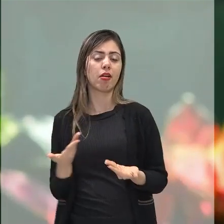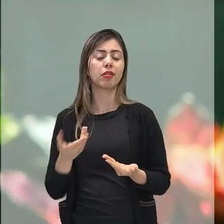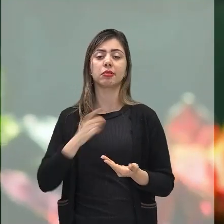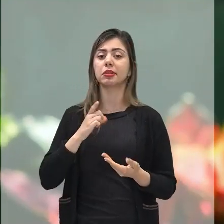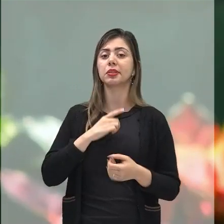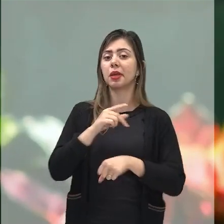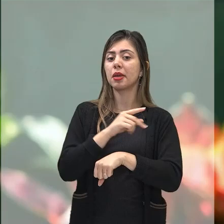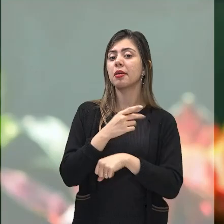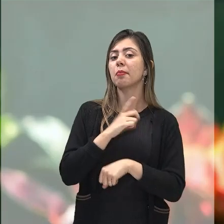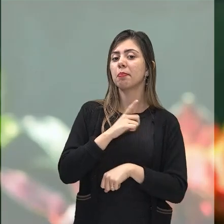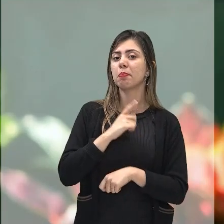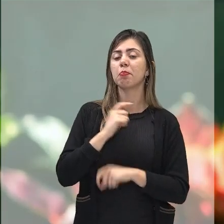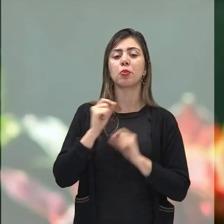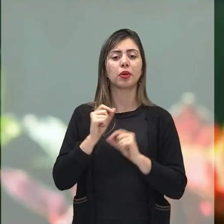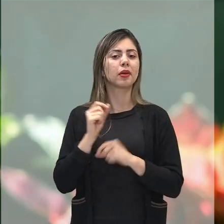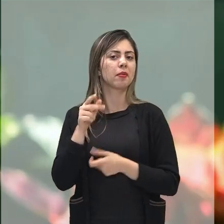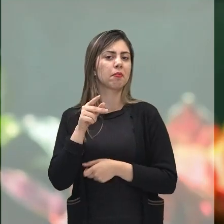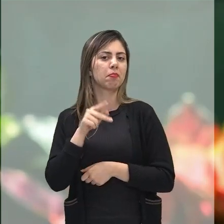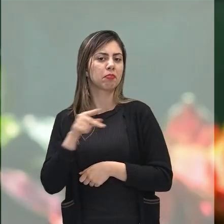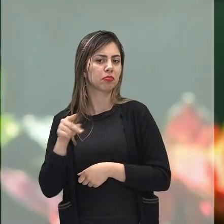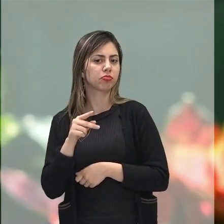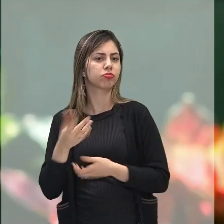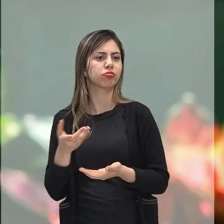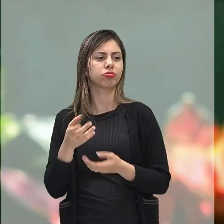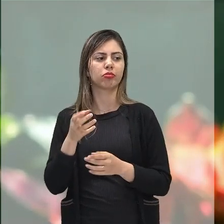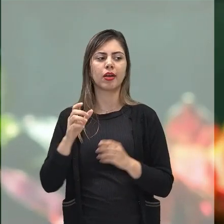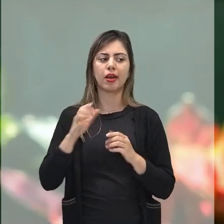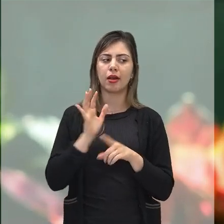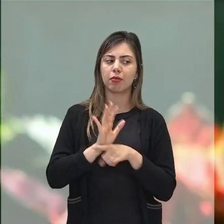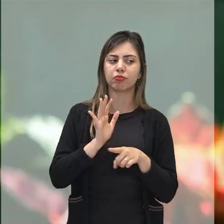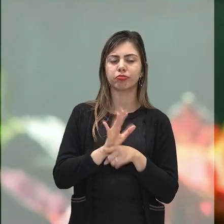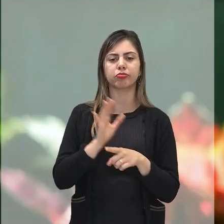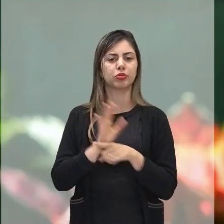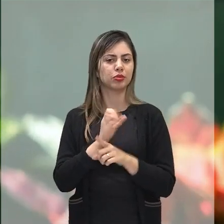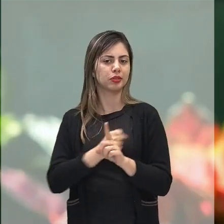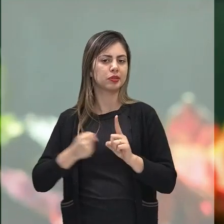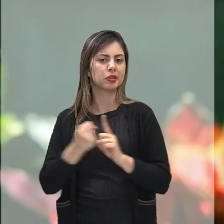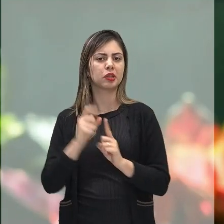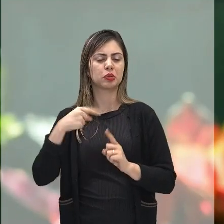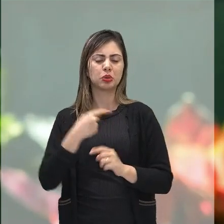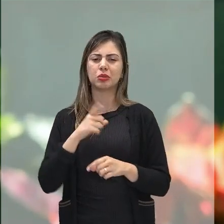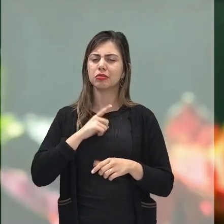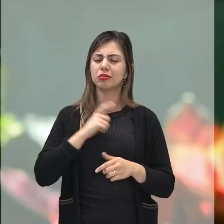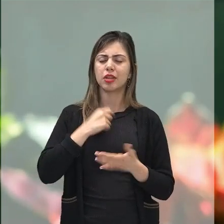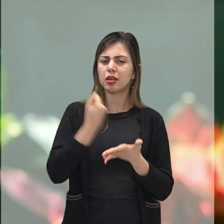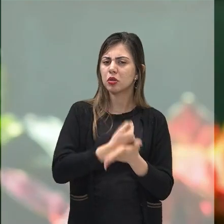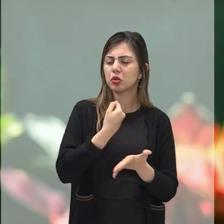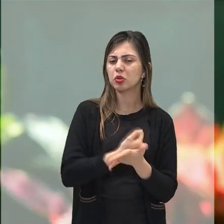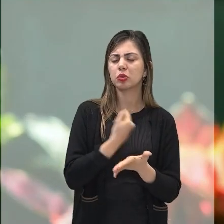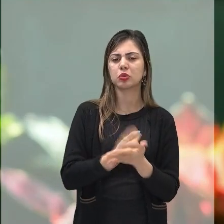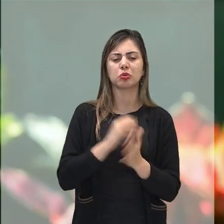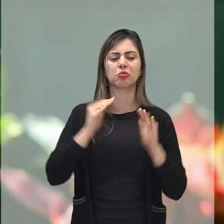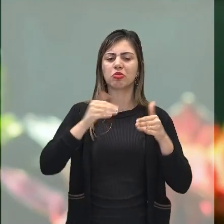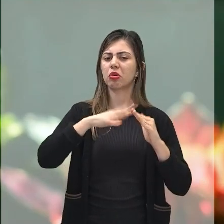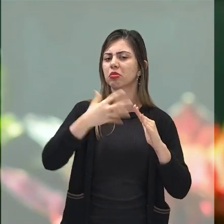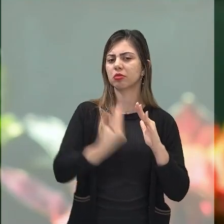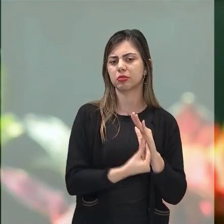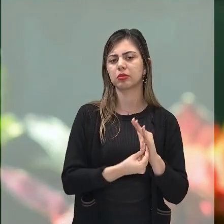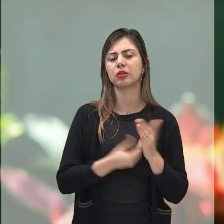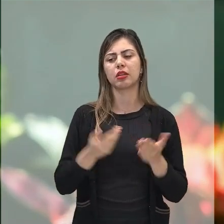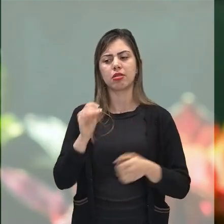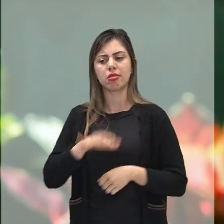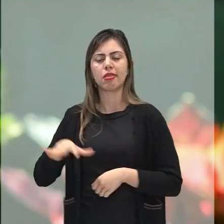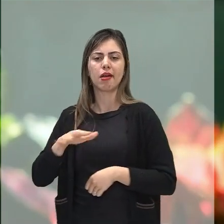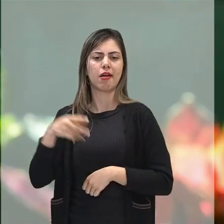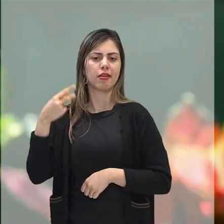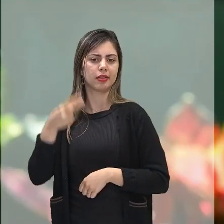pedagogas, assistentes sociais. São quilombolas que lutam juntamente conosco nessa questão, principalmente política, que eu sou aqui